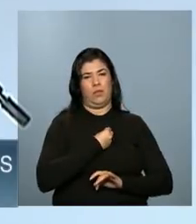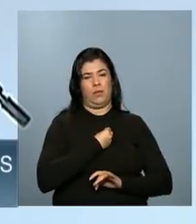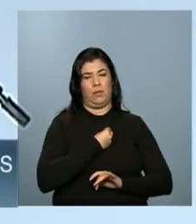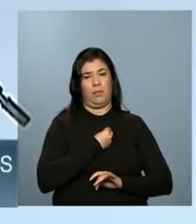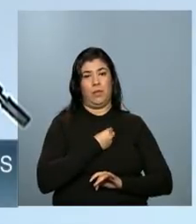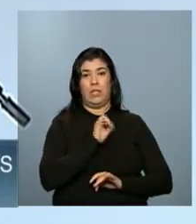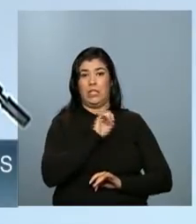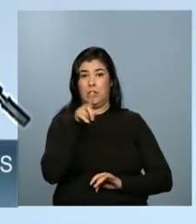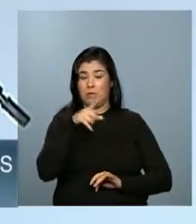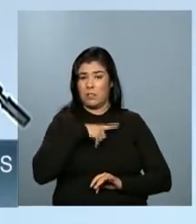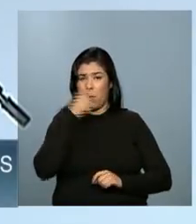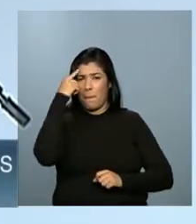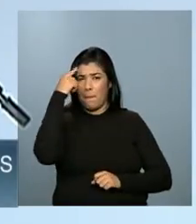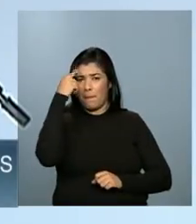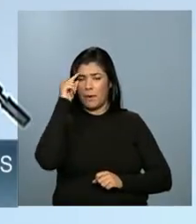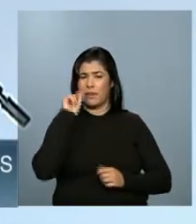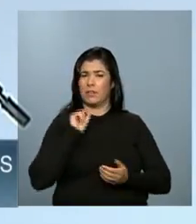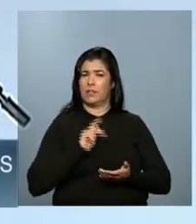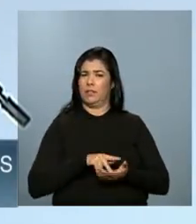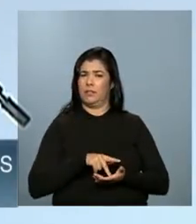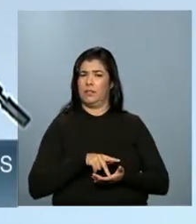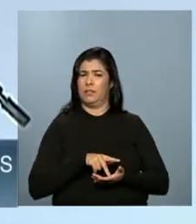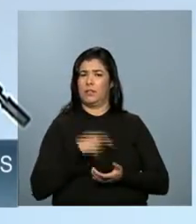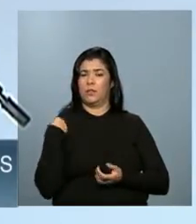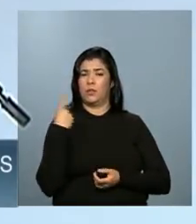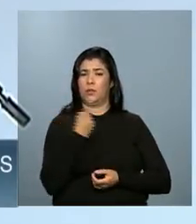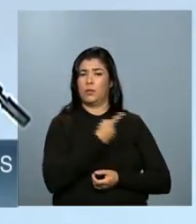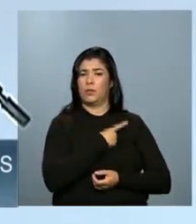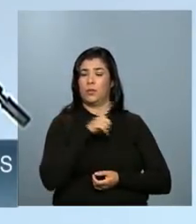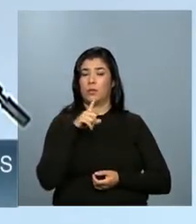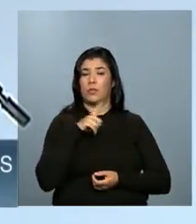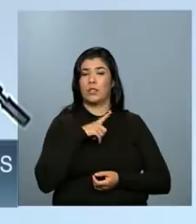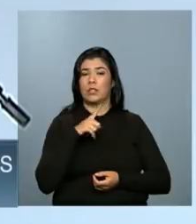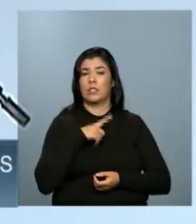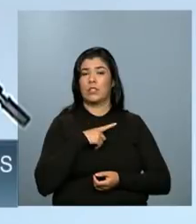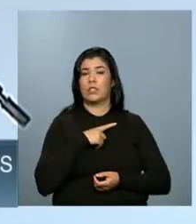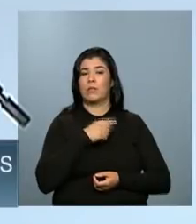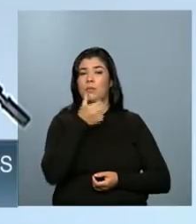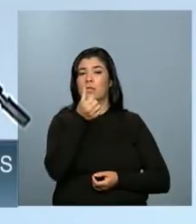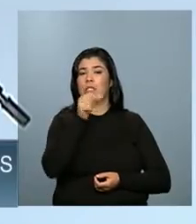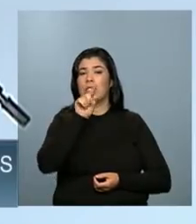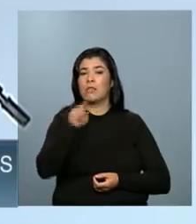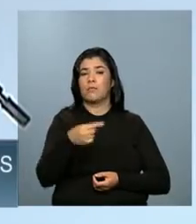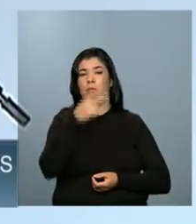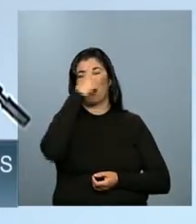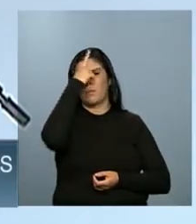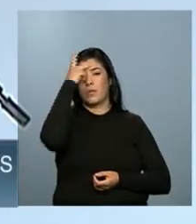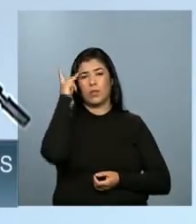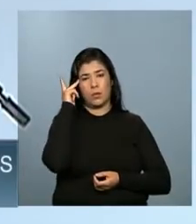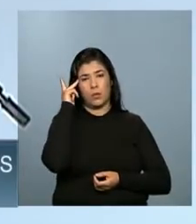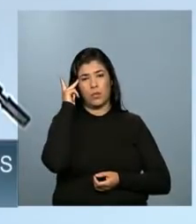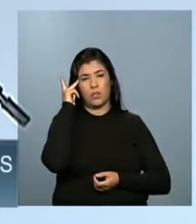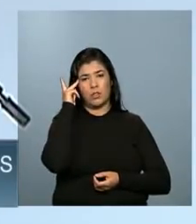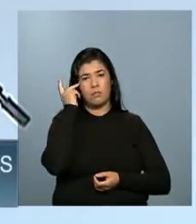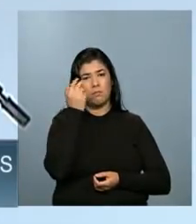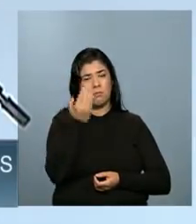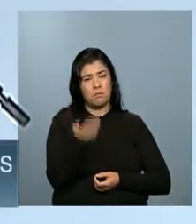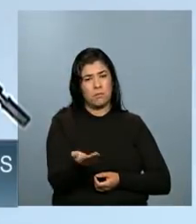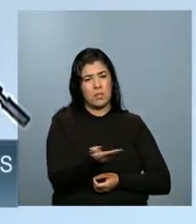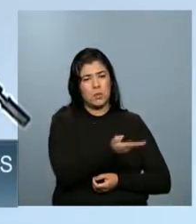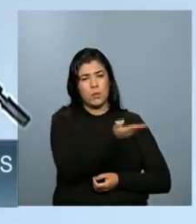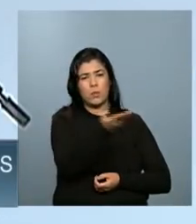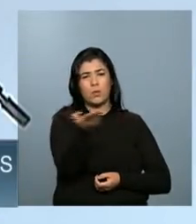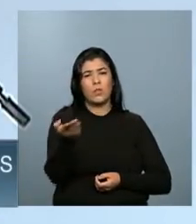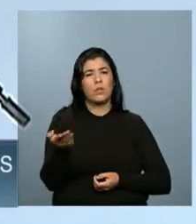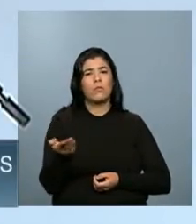Se vocês pensarem bem, nós temos aqui hoje 6 mil pessoas, Governador Pimentel, 6